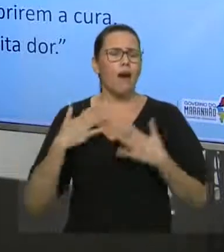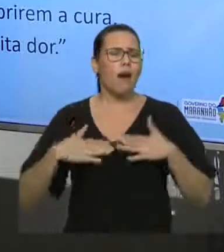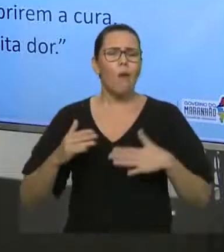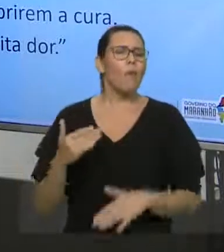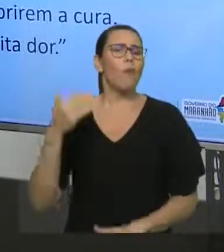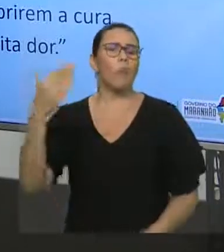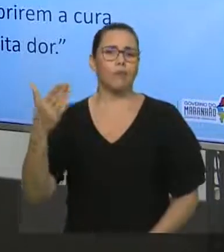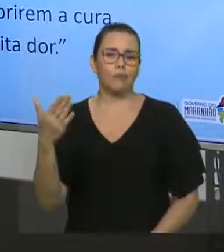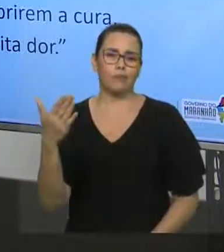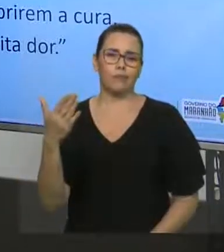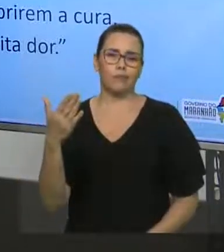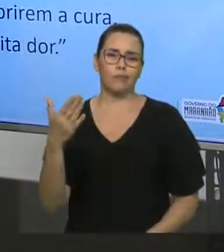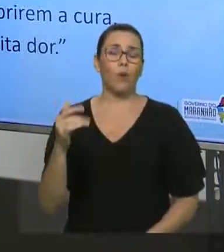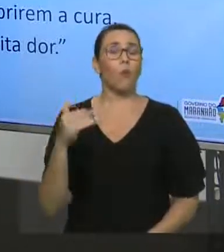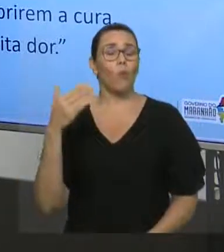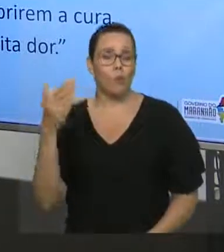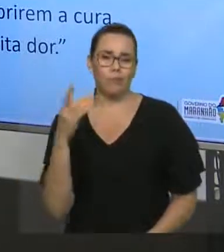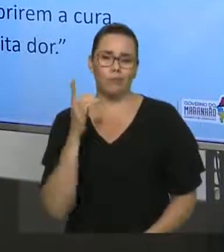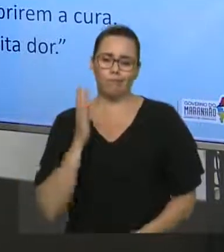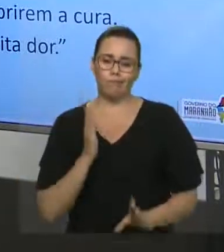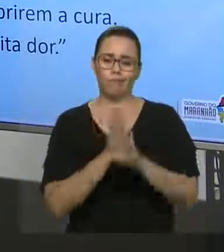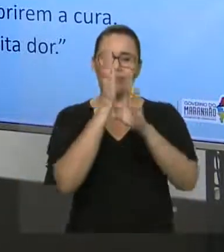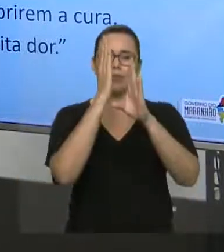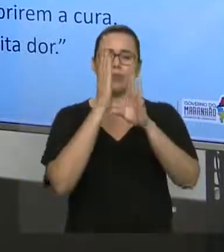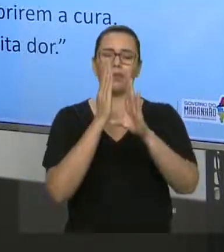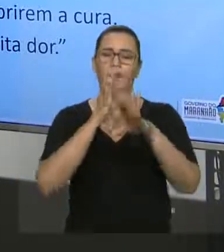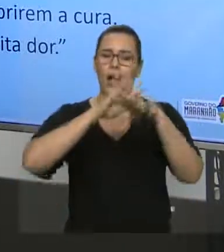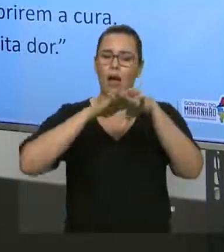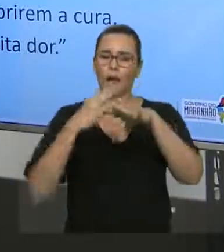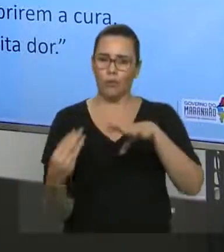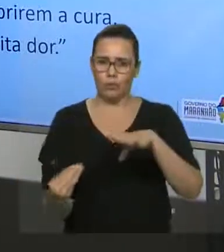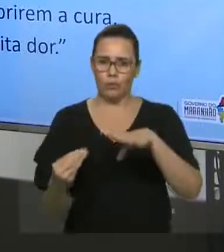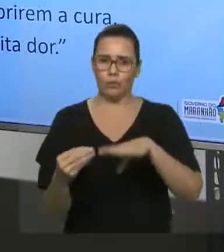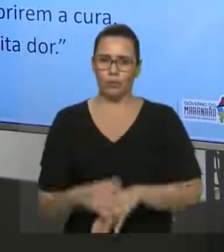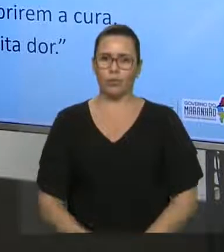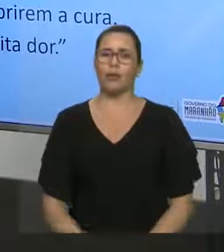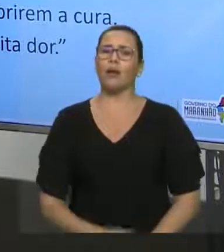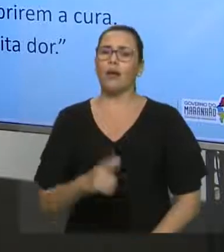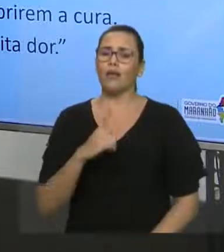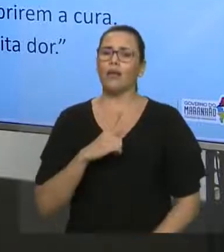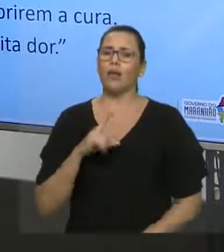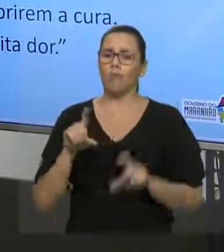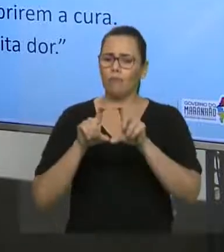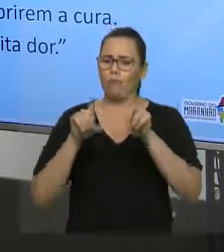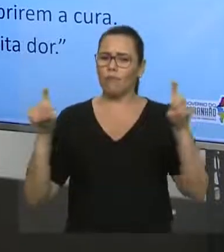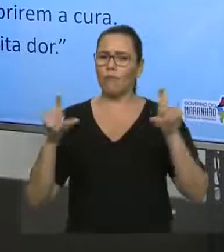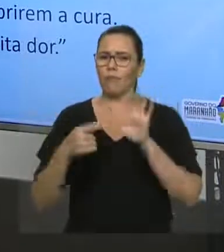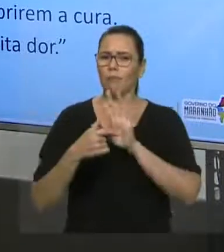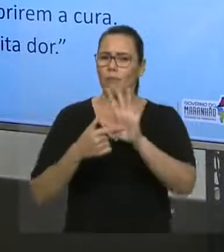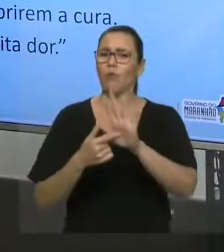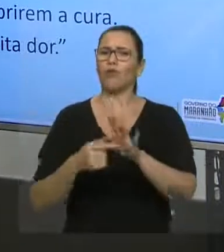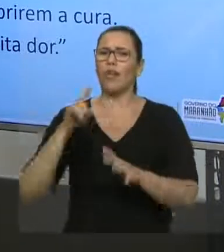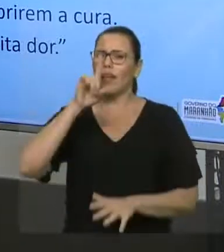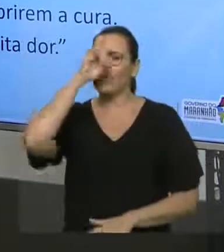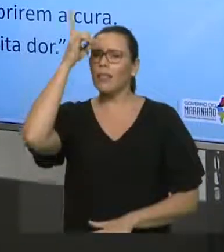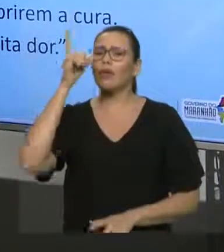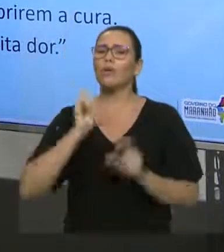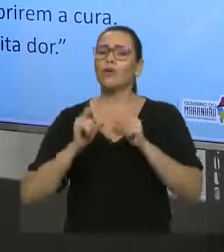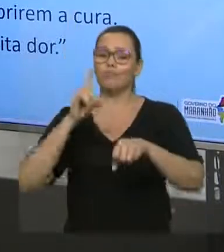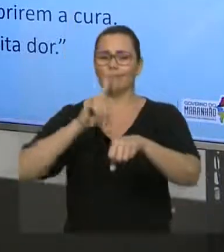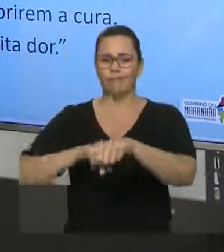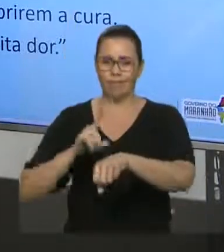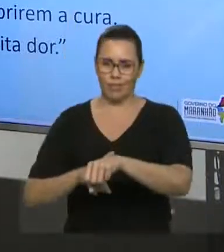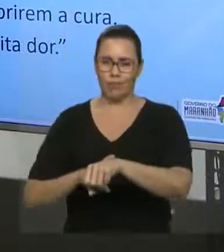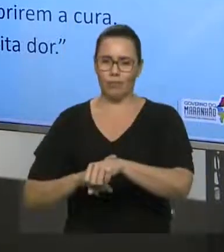calma? Quando descobrirem a cura. Eu estou diante de uma oração que exprime ideia de tempo. E vamos ver a letra E.